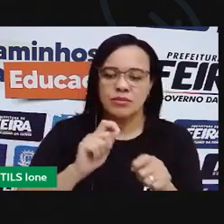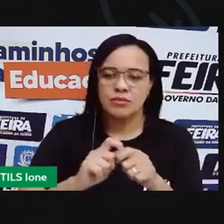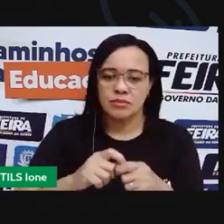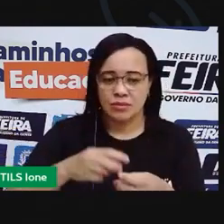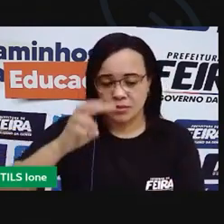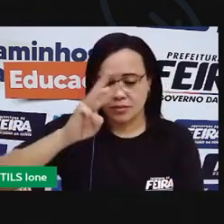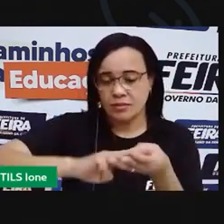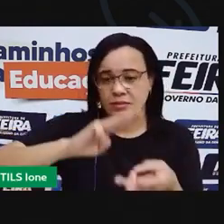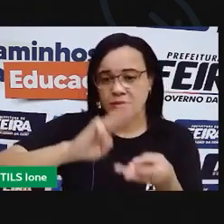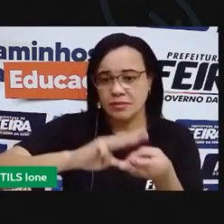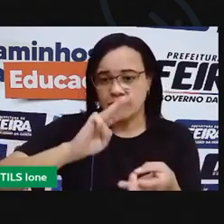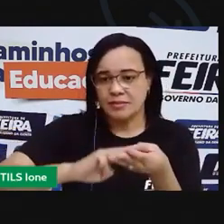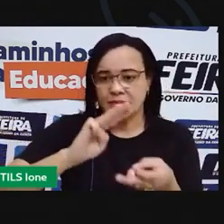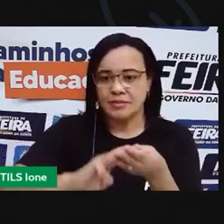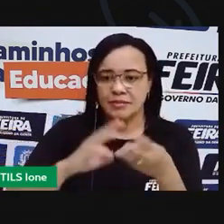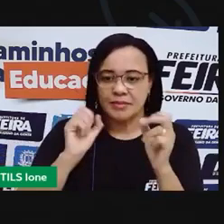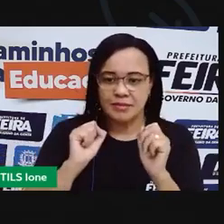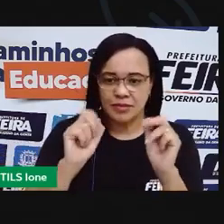no final certo